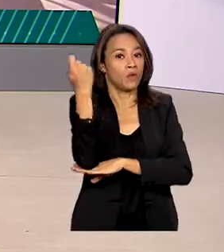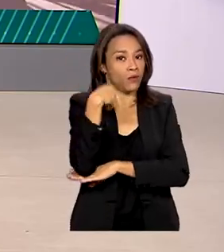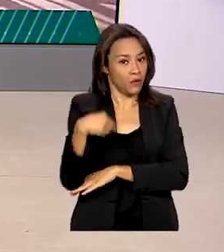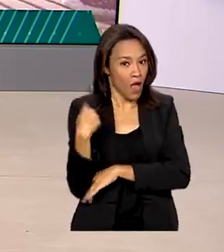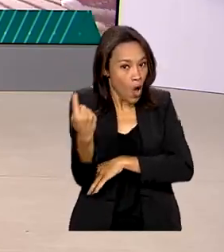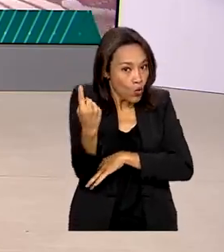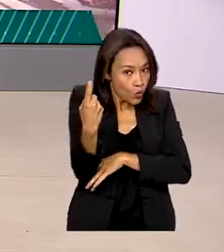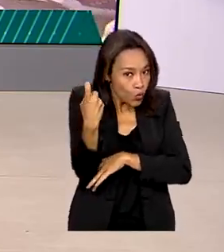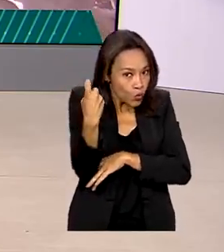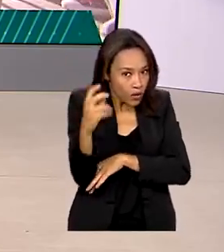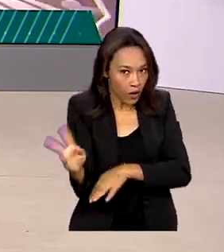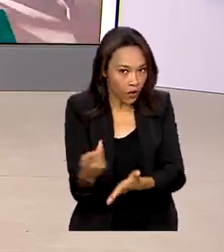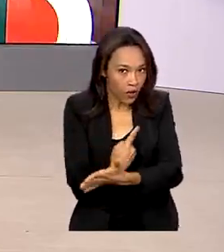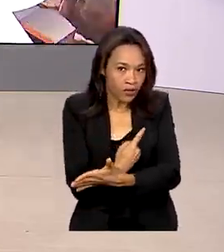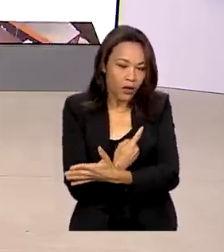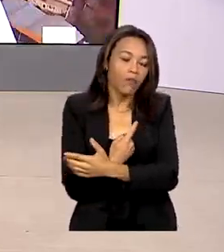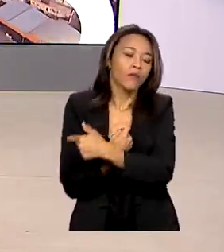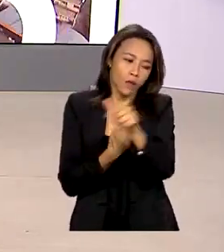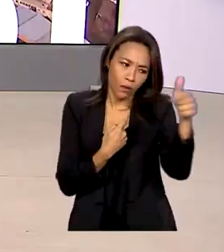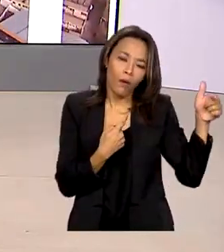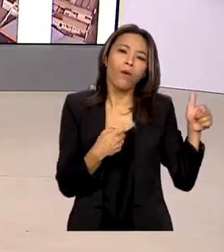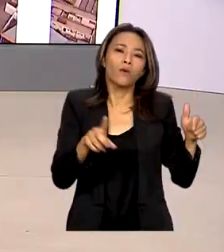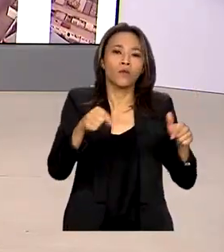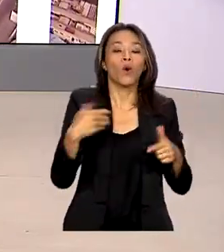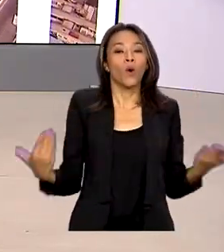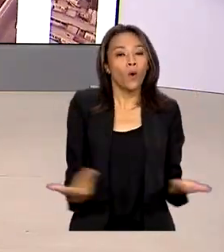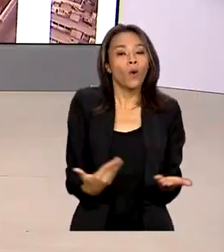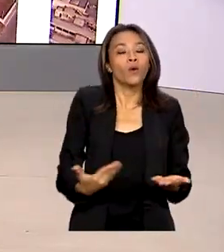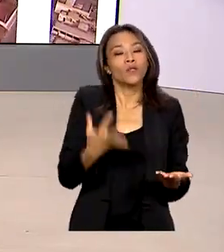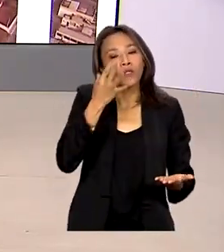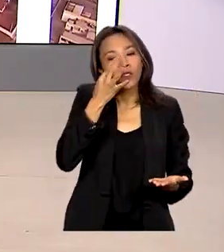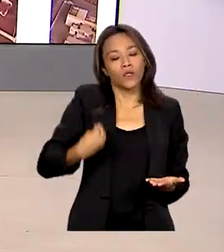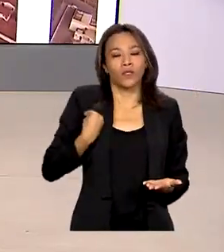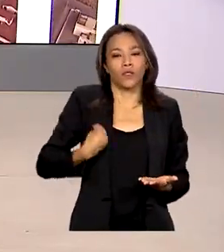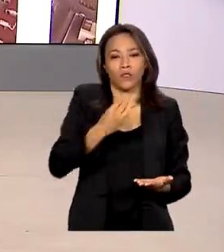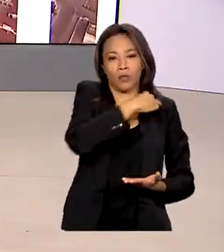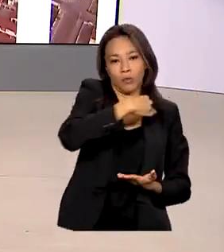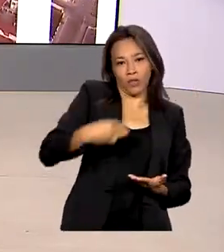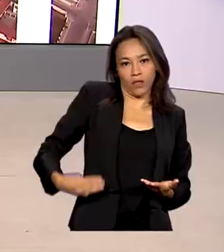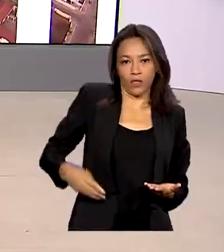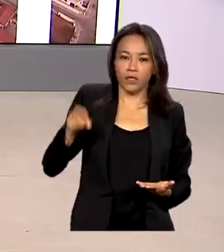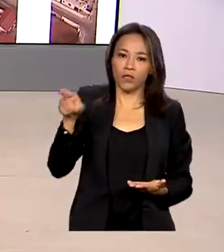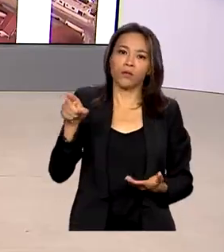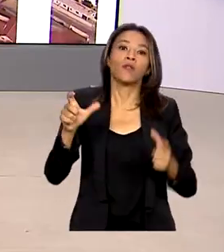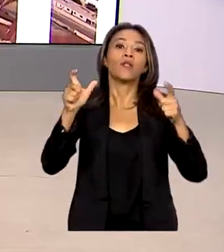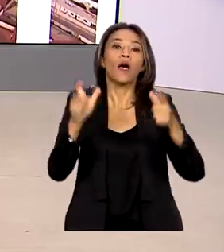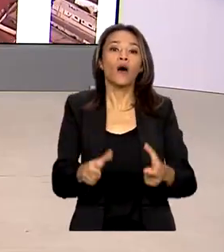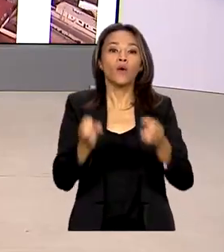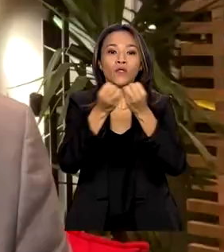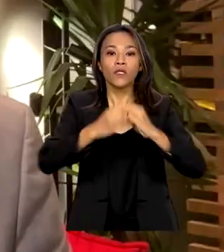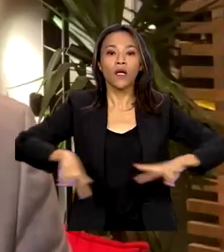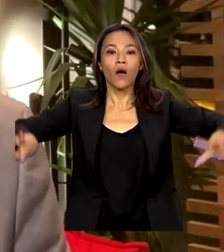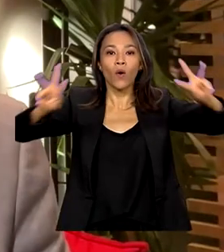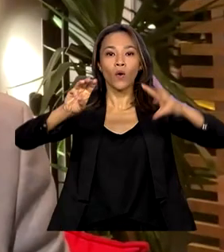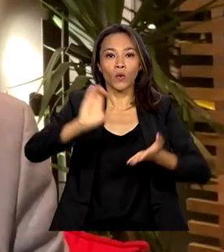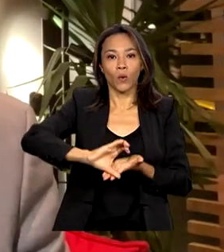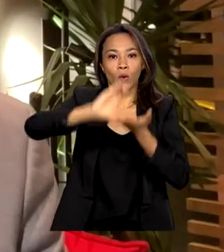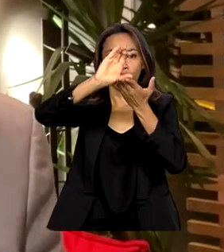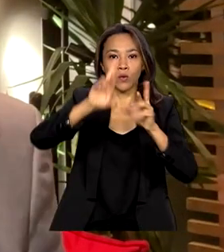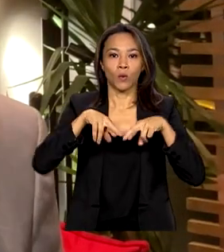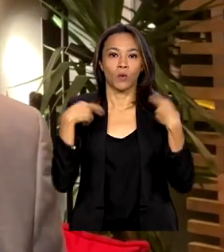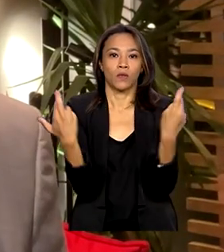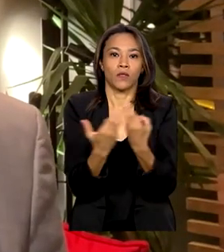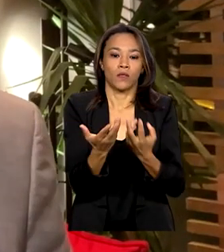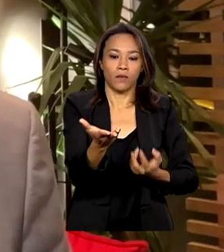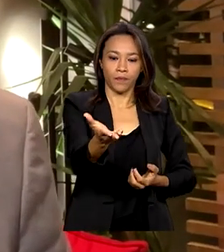isolado. O ministro está na Suíça, onde participa hoje, da sessão do Conselho de Direitos Humanos da ONU. Diante das